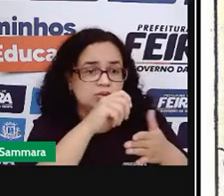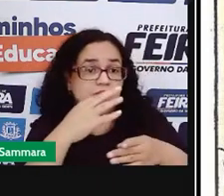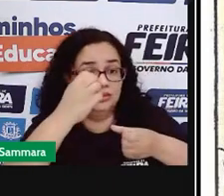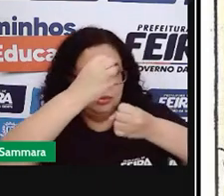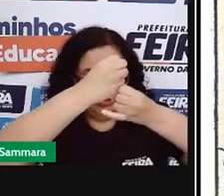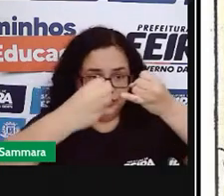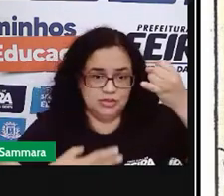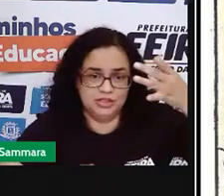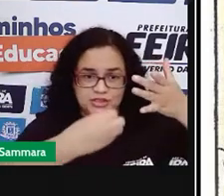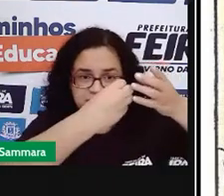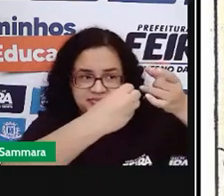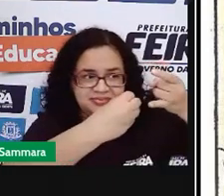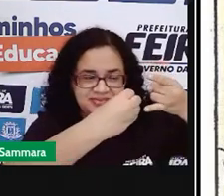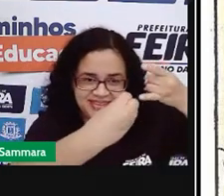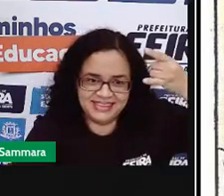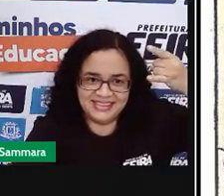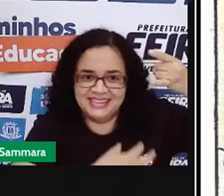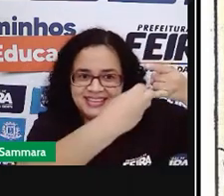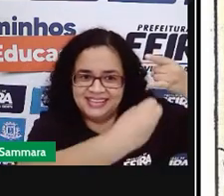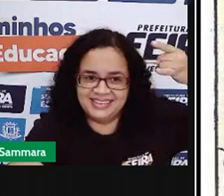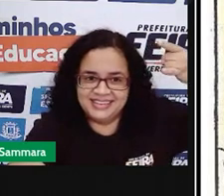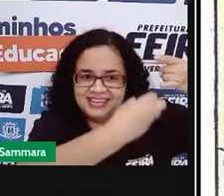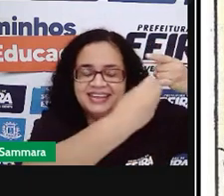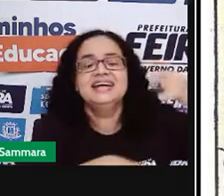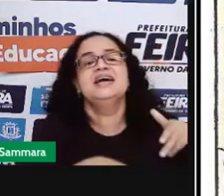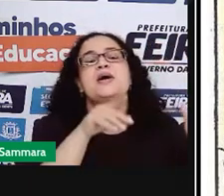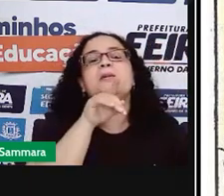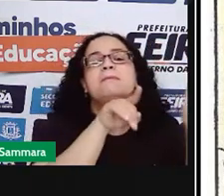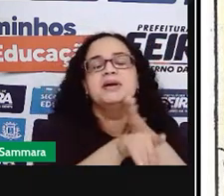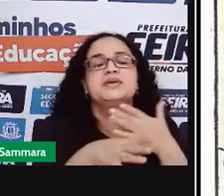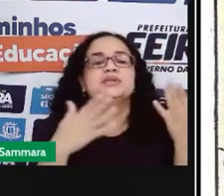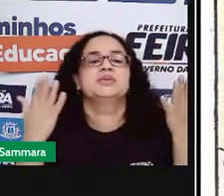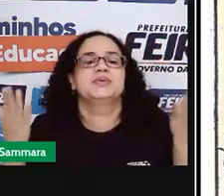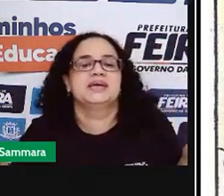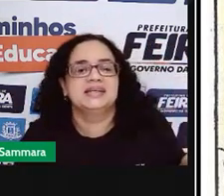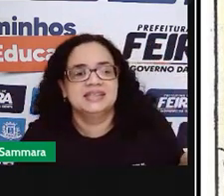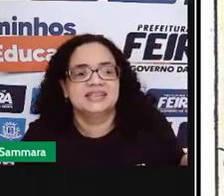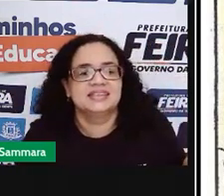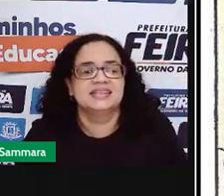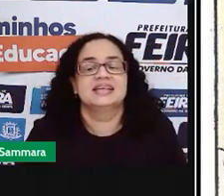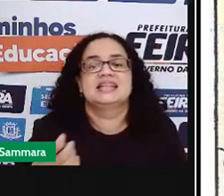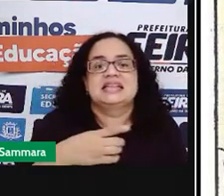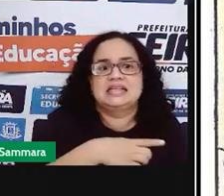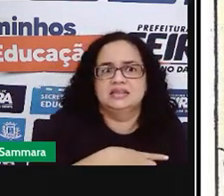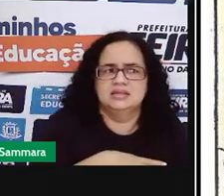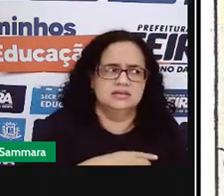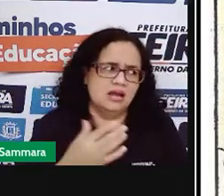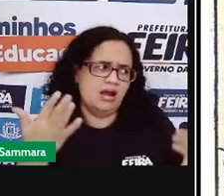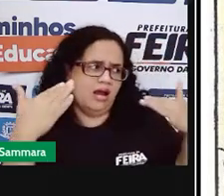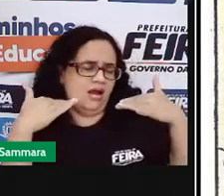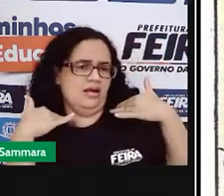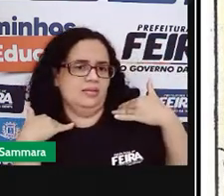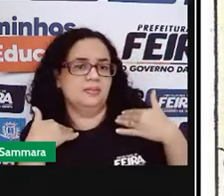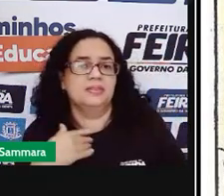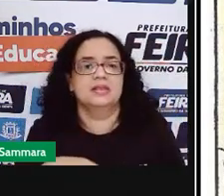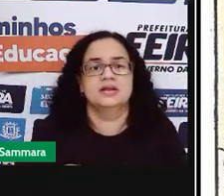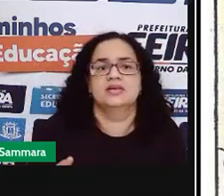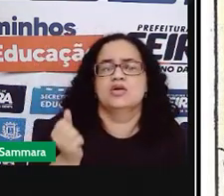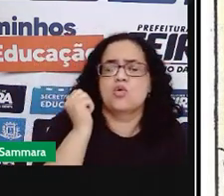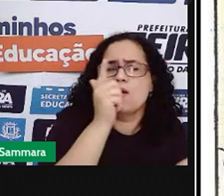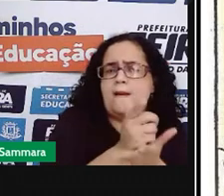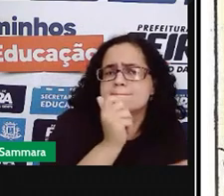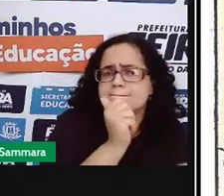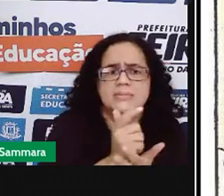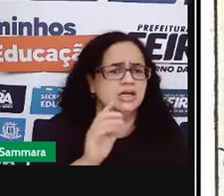-papo. Qual resposta você daria para essa pergunta? Você se deixa levar pelas publicidades e sai querendo comprar